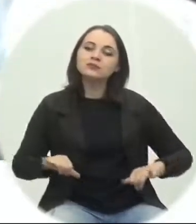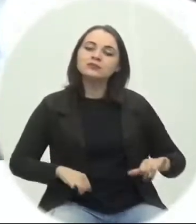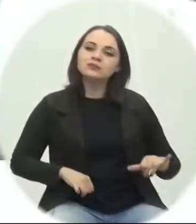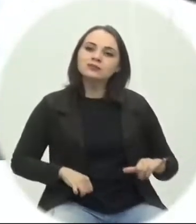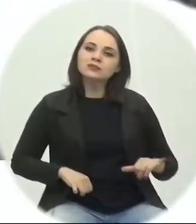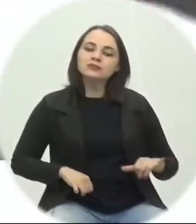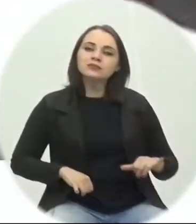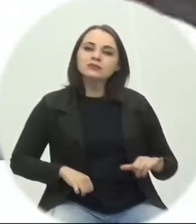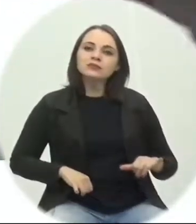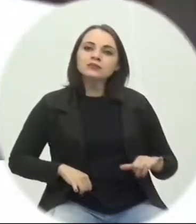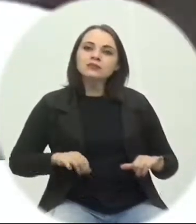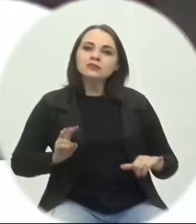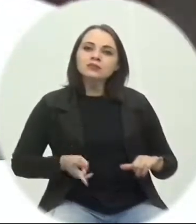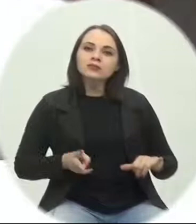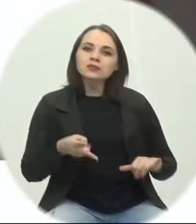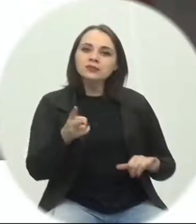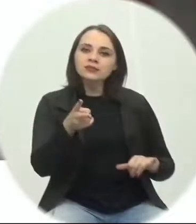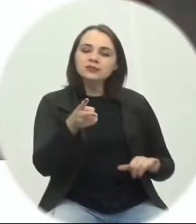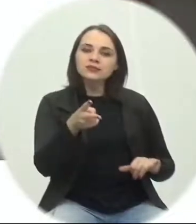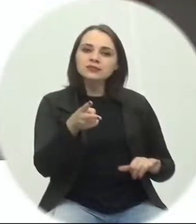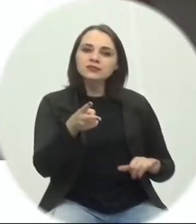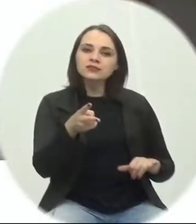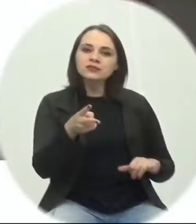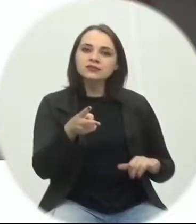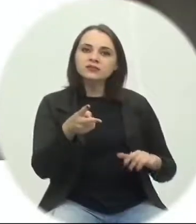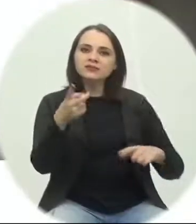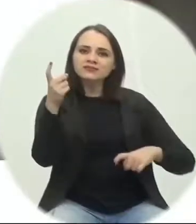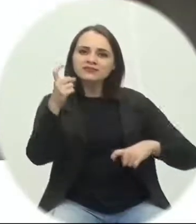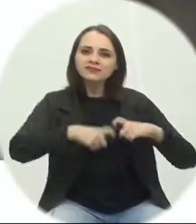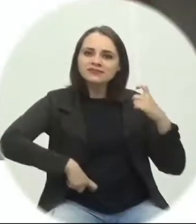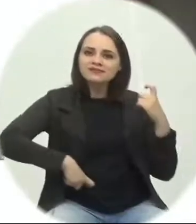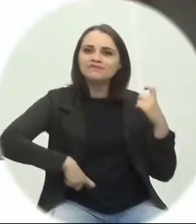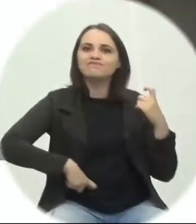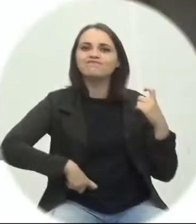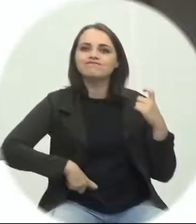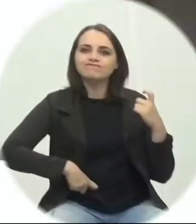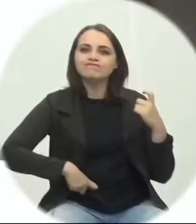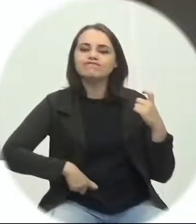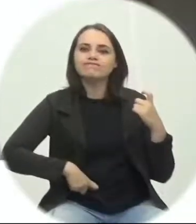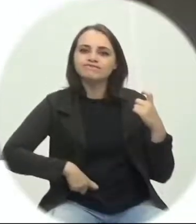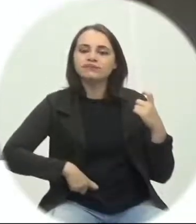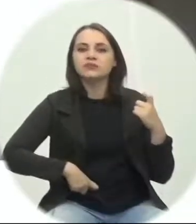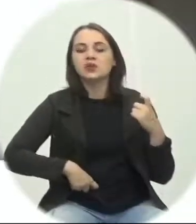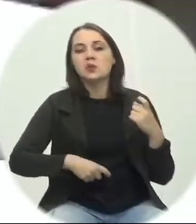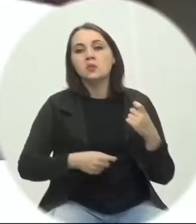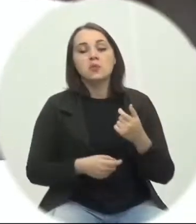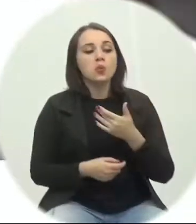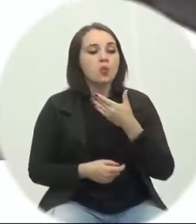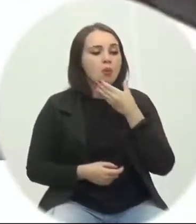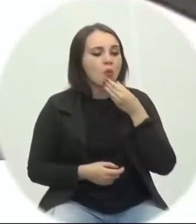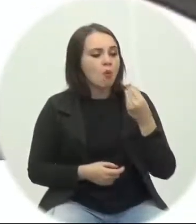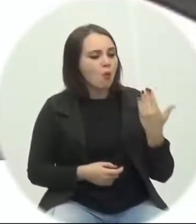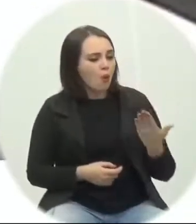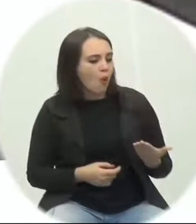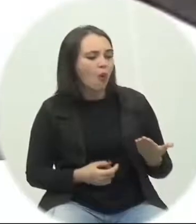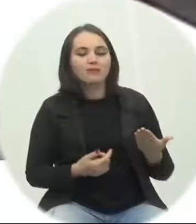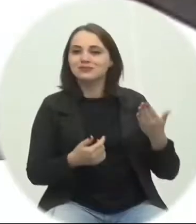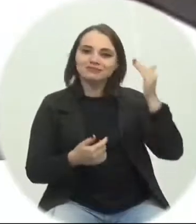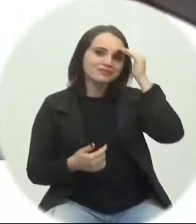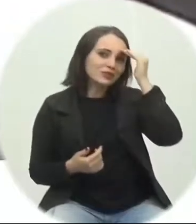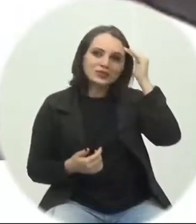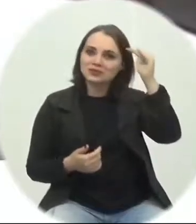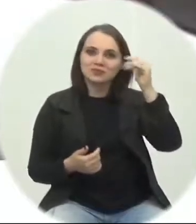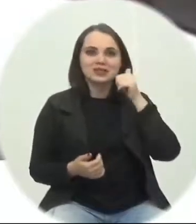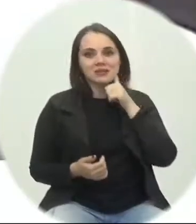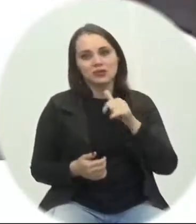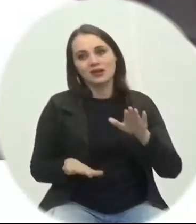sendo violentadas por algum cidadão que eu não respeito. Seria